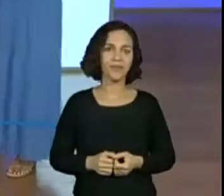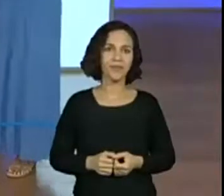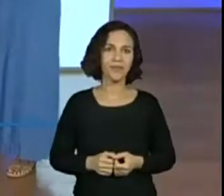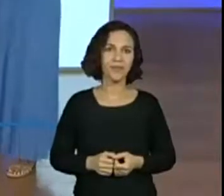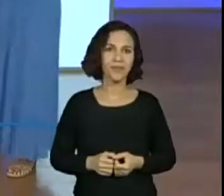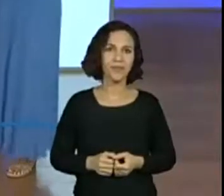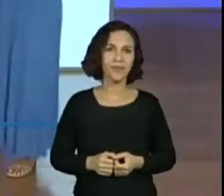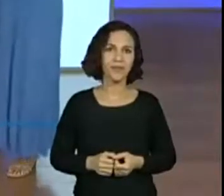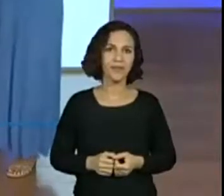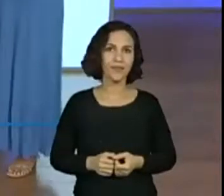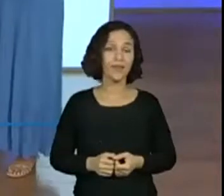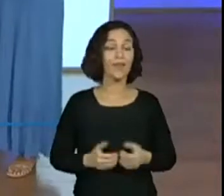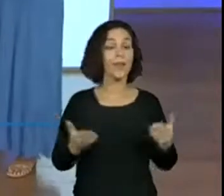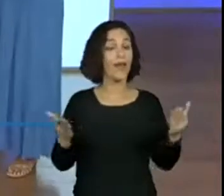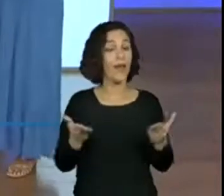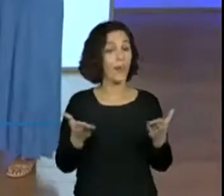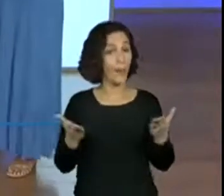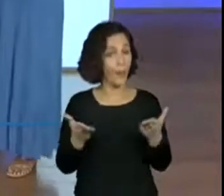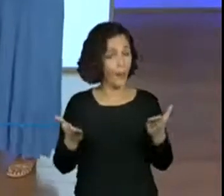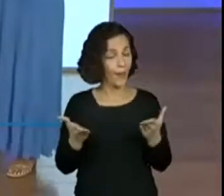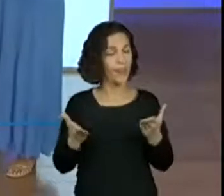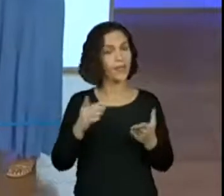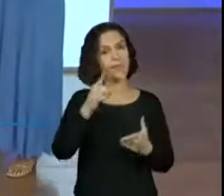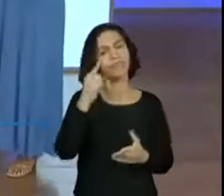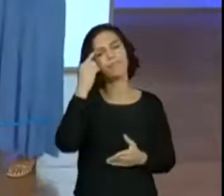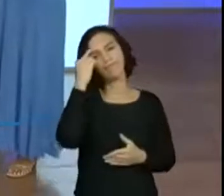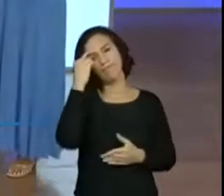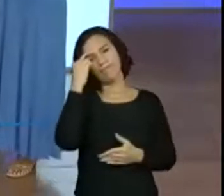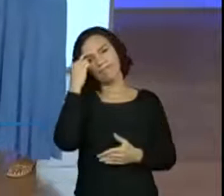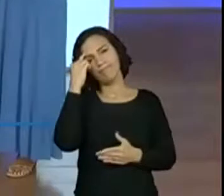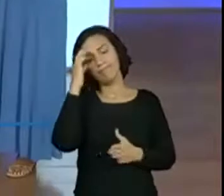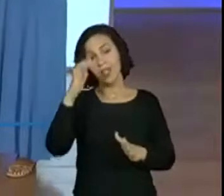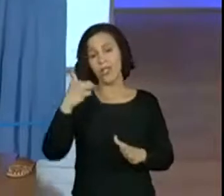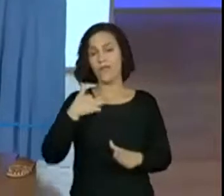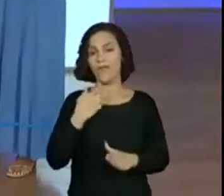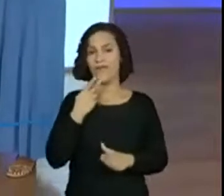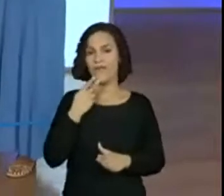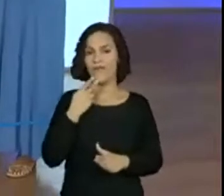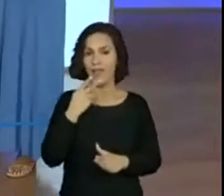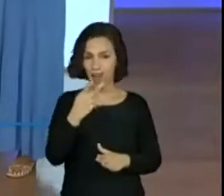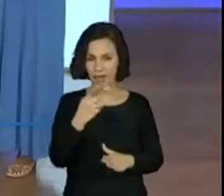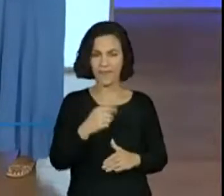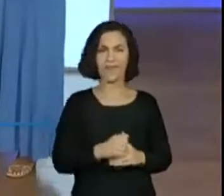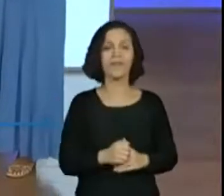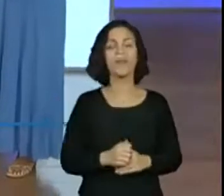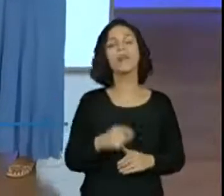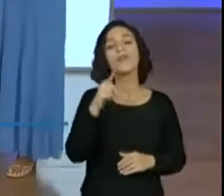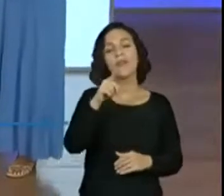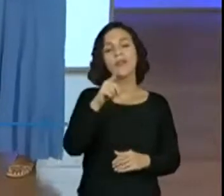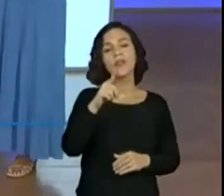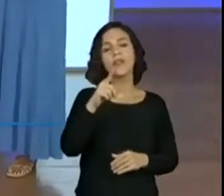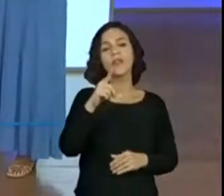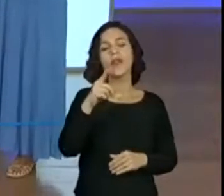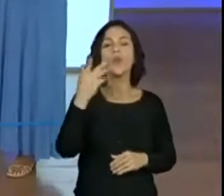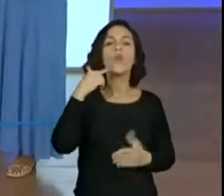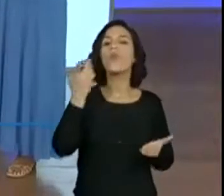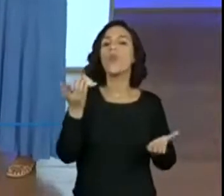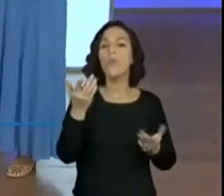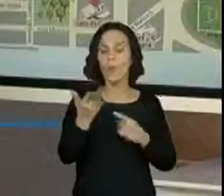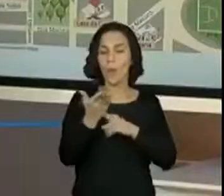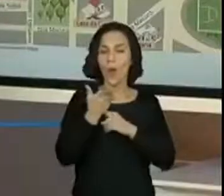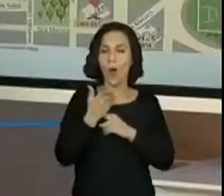Agora, eu quero que vocês, eu vou dizer as coordenadas e vocês vão apontar aí para mim